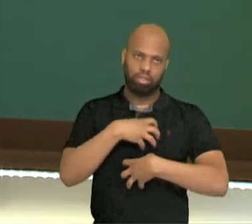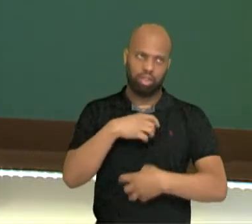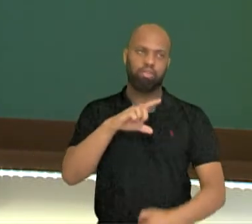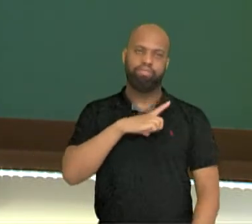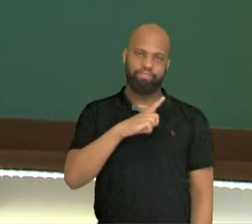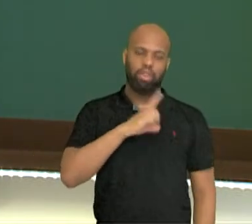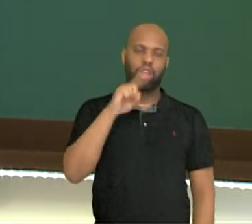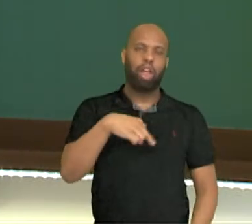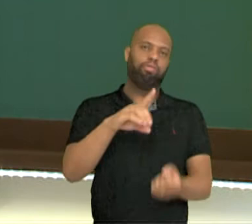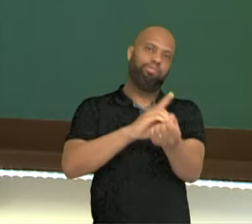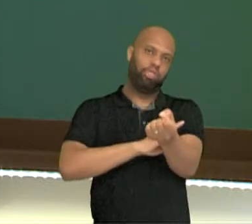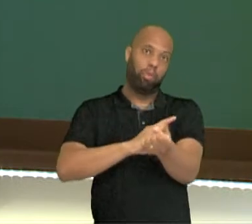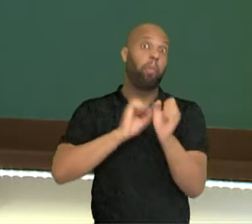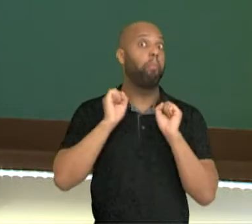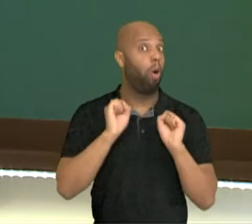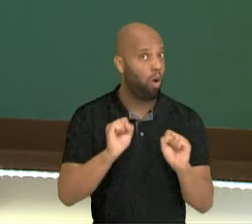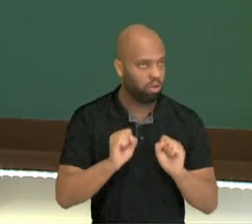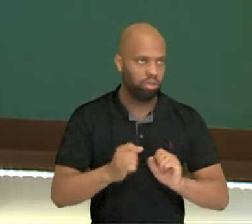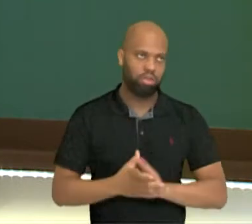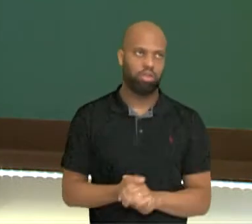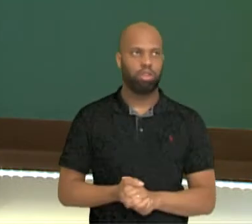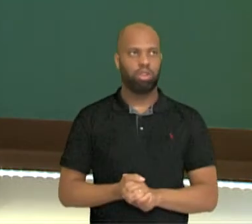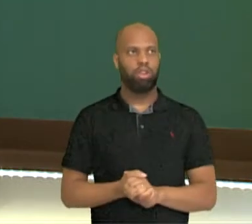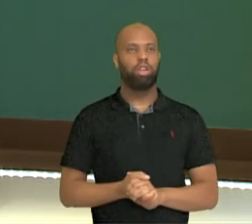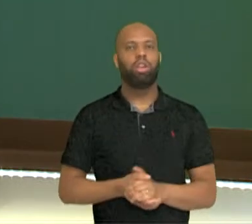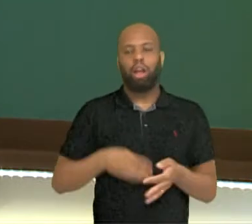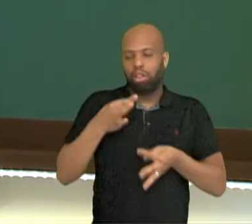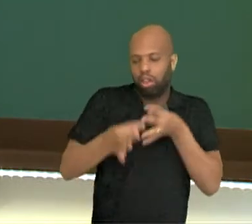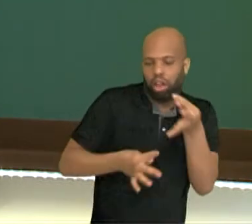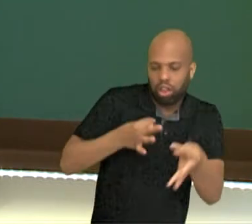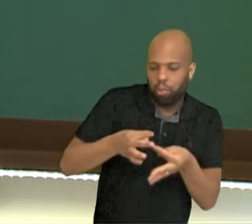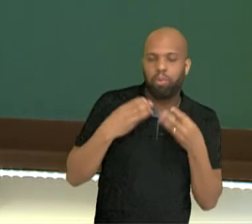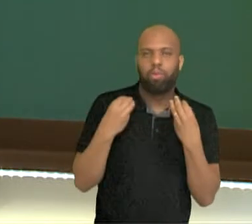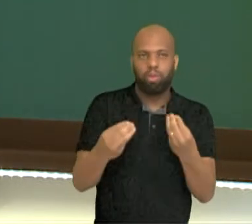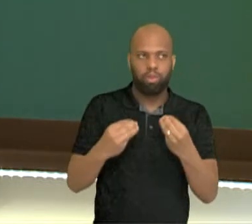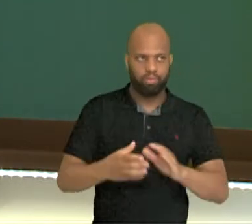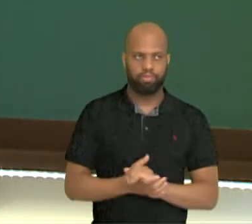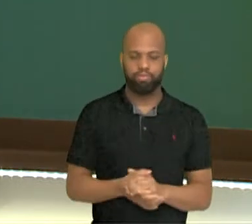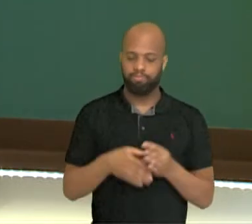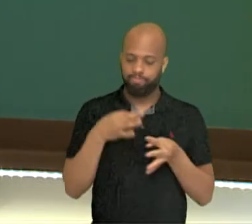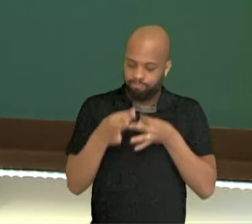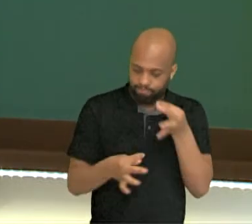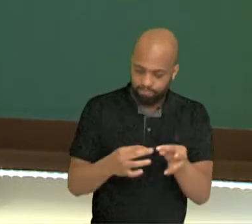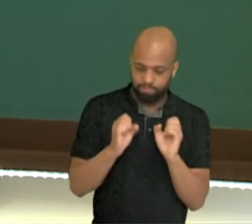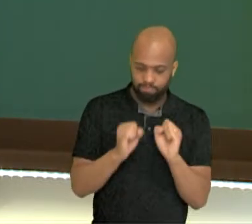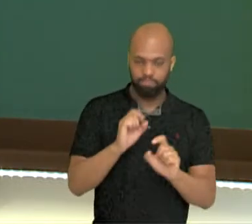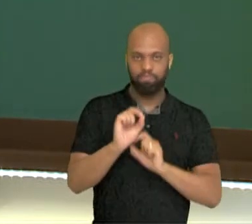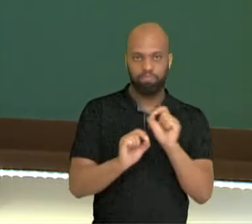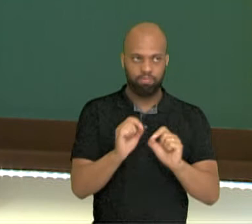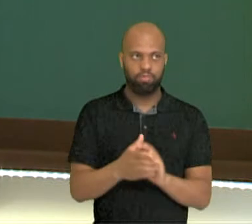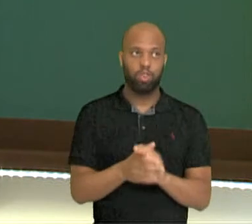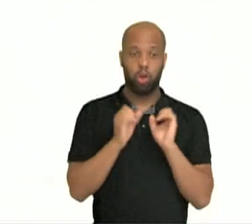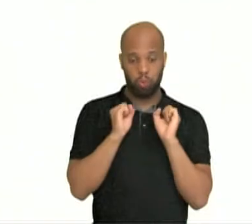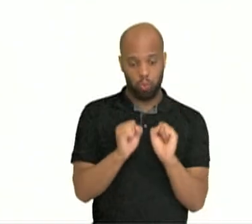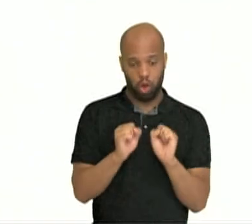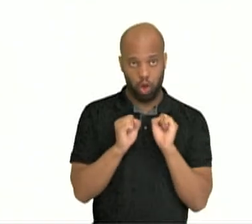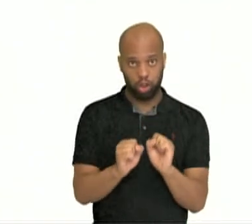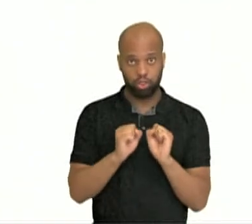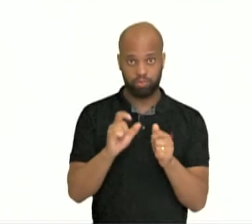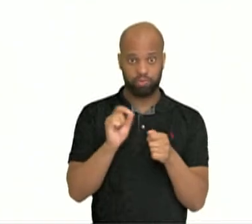xixi, são sintomas da diabetes. E o tratamento, professora, pode ser ou não